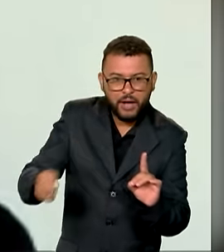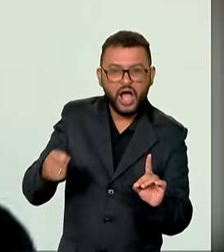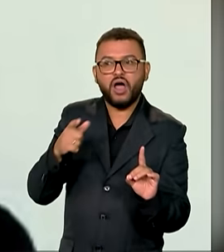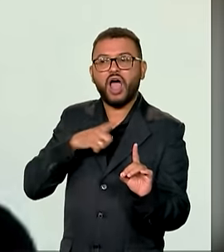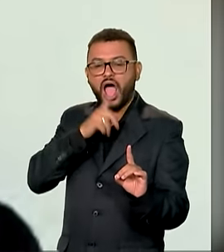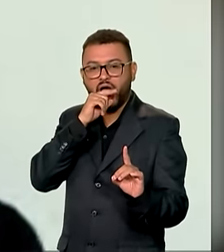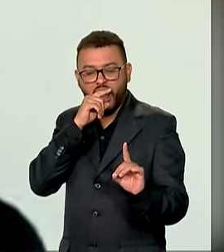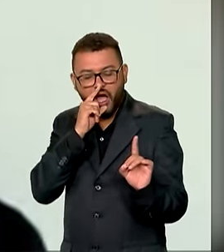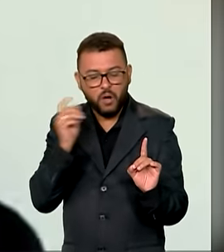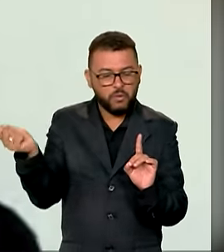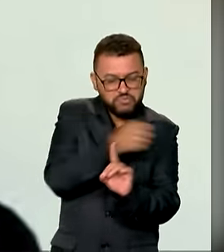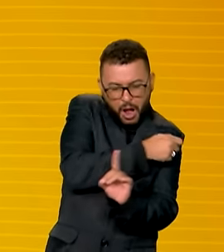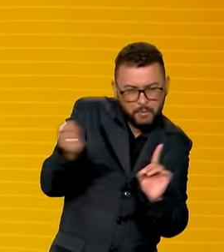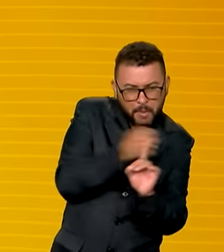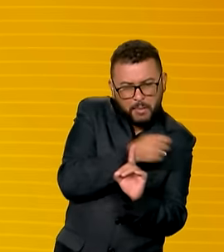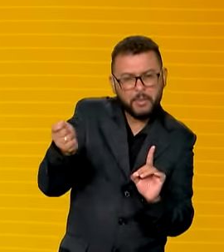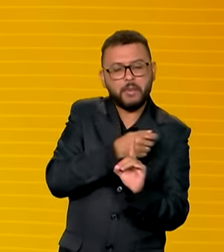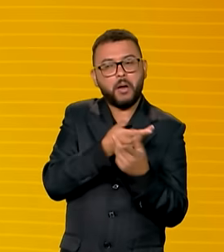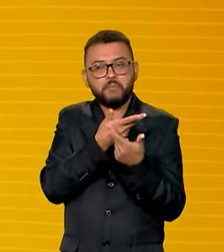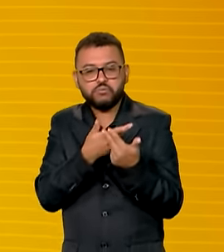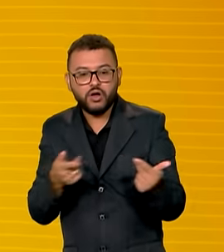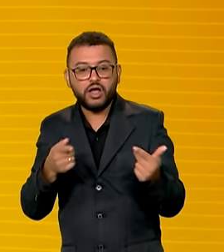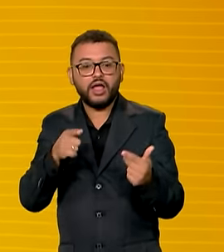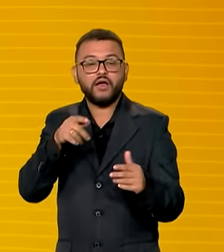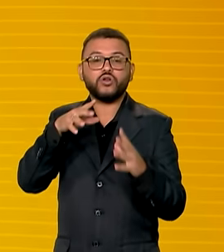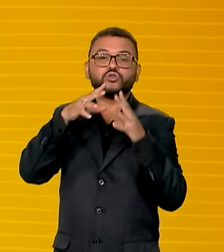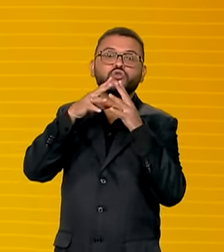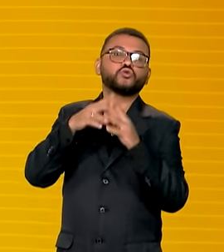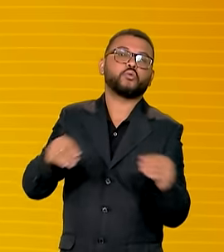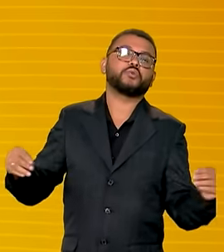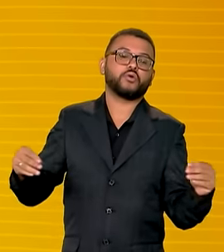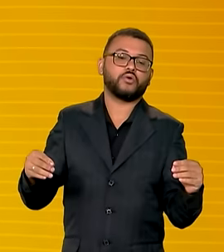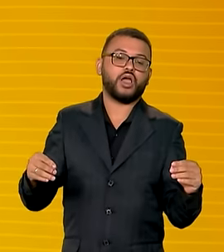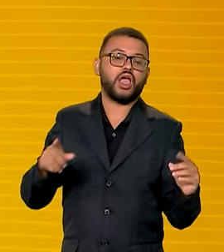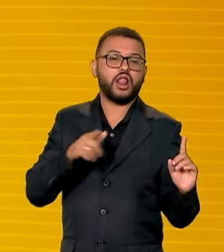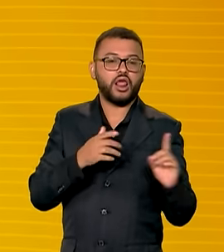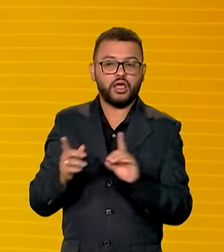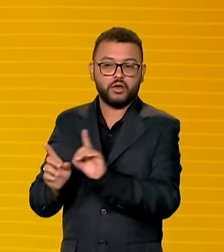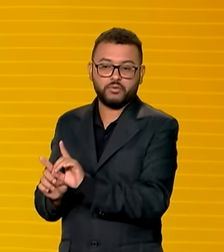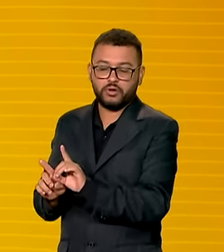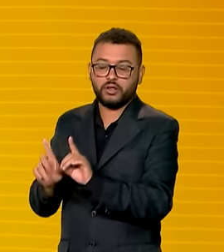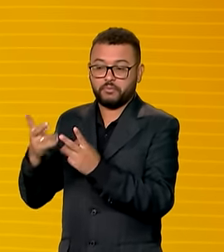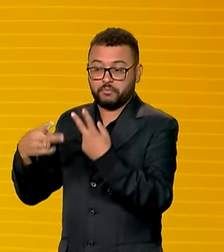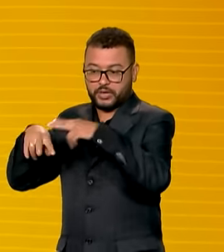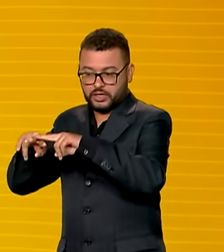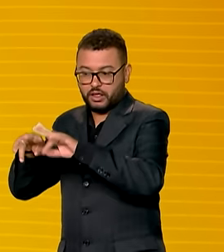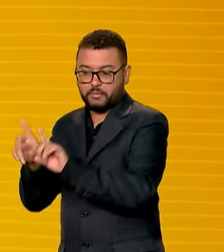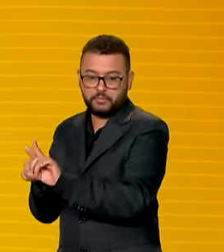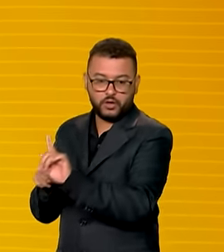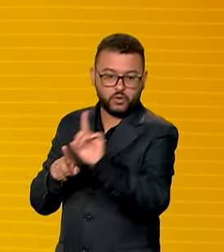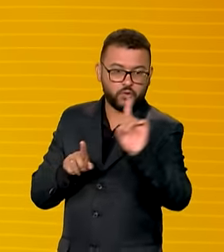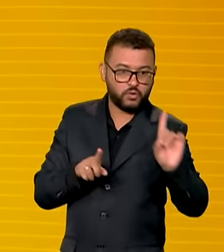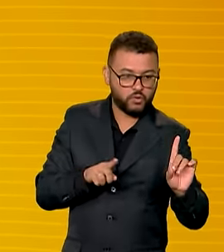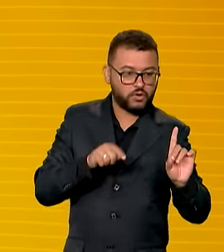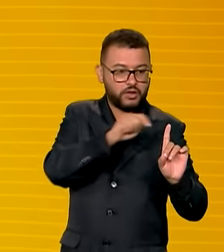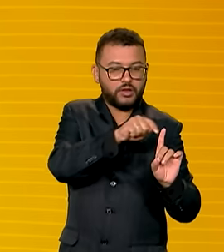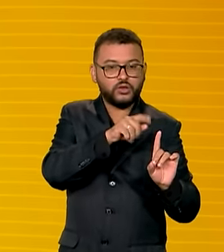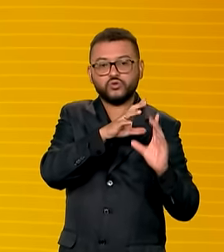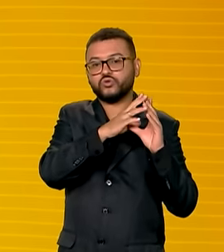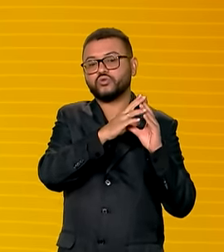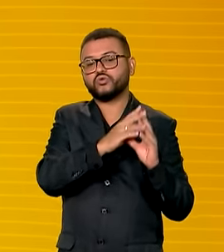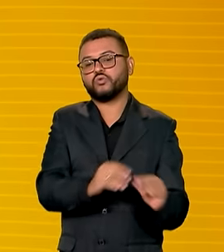afogamento, espancamento. Essa é a última vez que ele é visto, sendo levado da cela, visto por companheiros da cela lá ao lado,